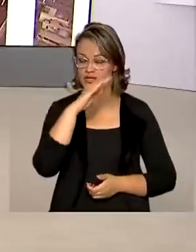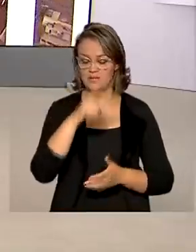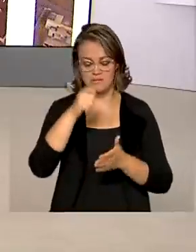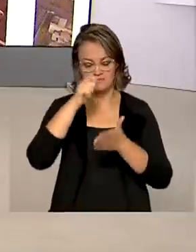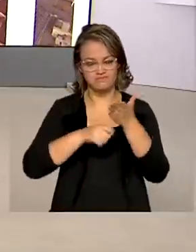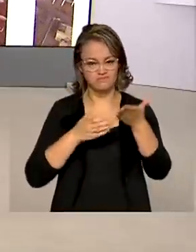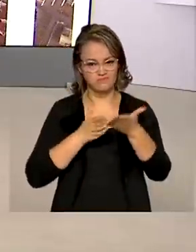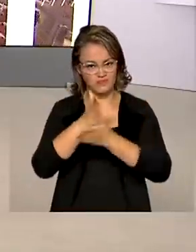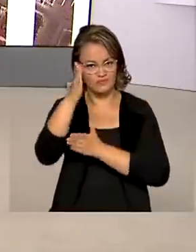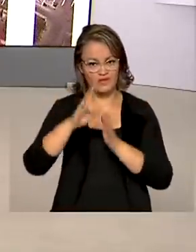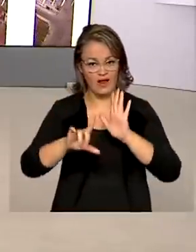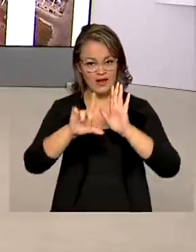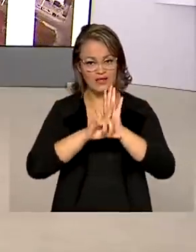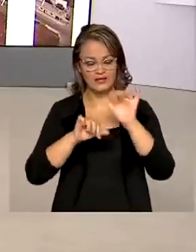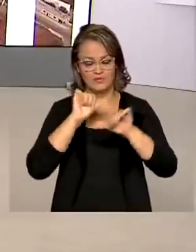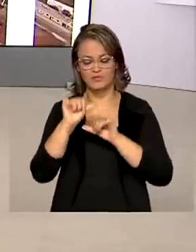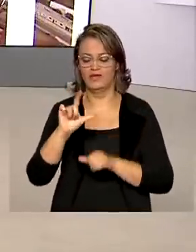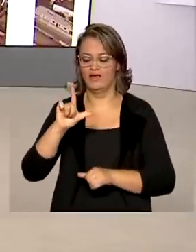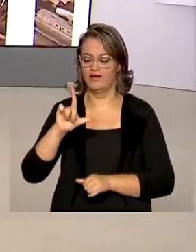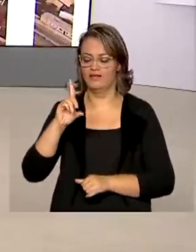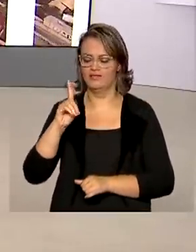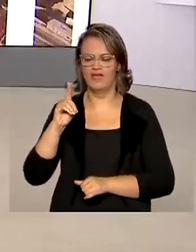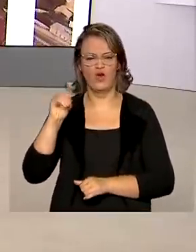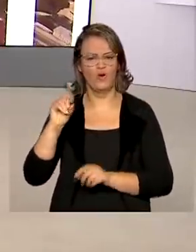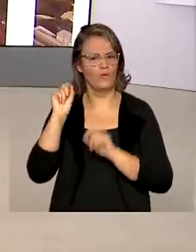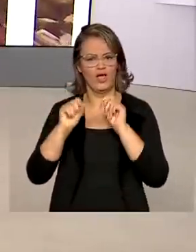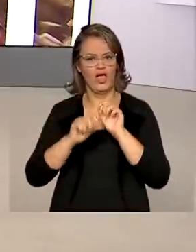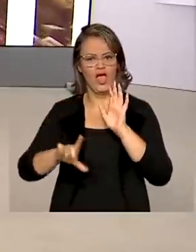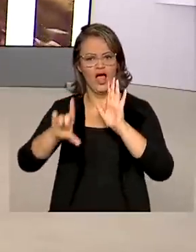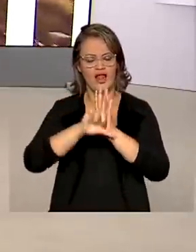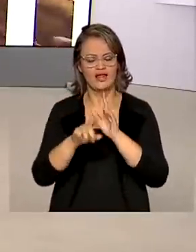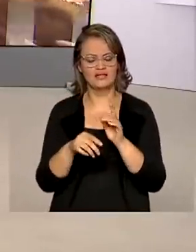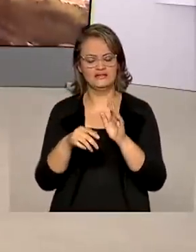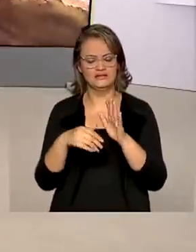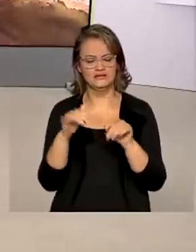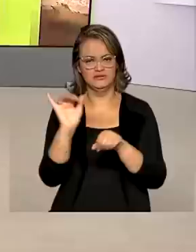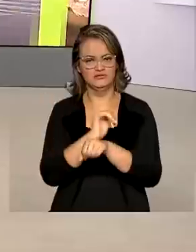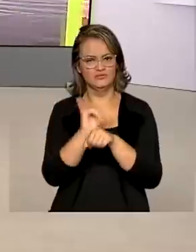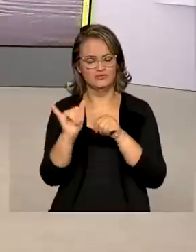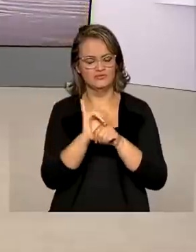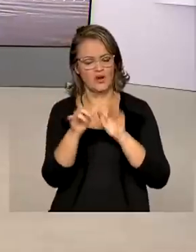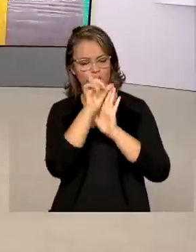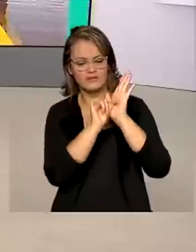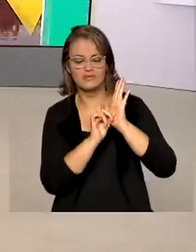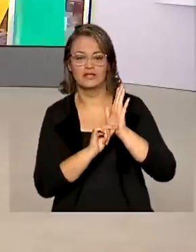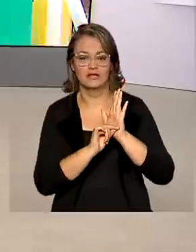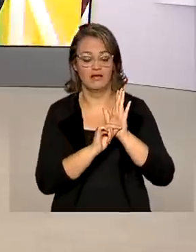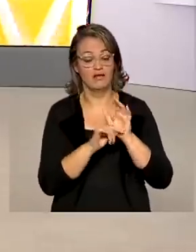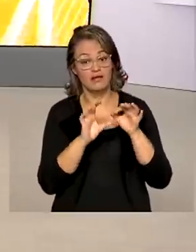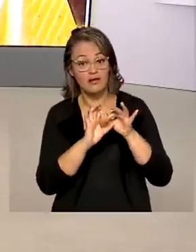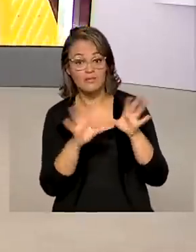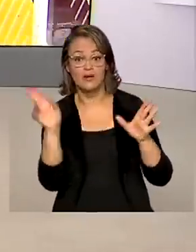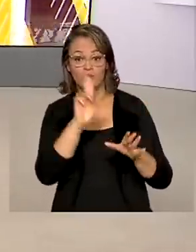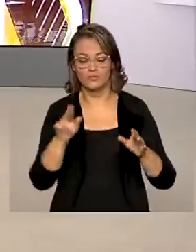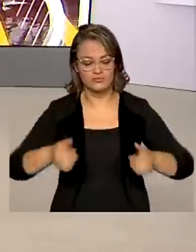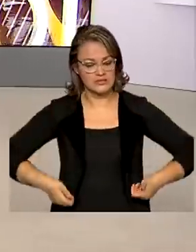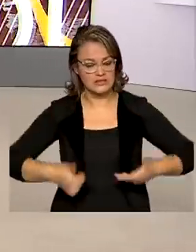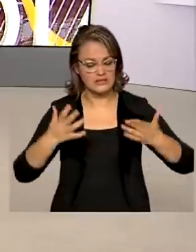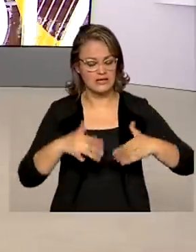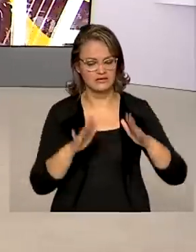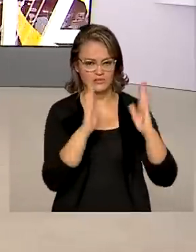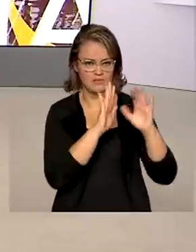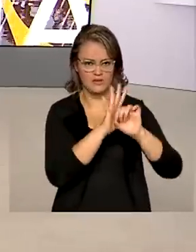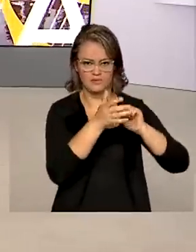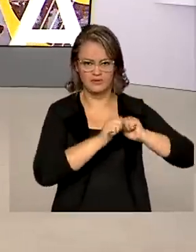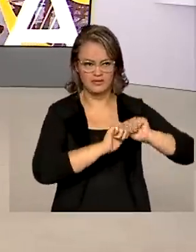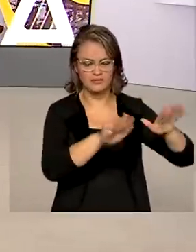sancionou lei que altera a LDO, a Lei de Diretrizes Orçamentárias, e permite que gastos com a pandemia, especialmente no